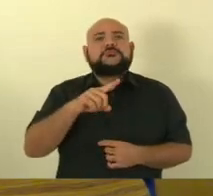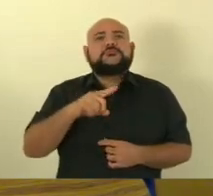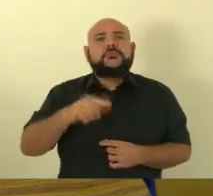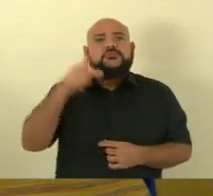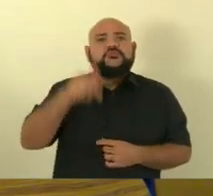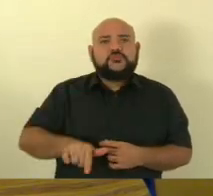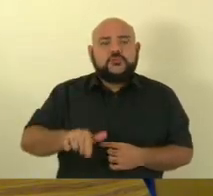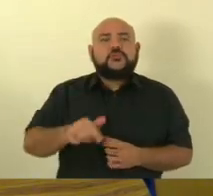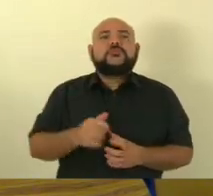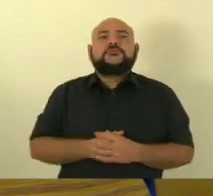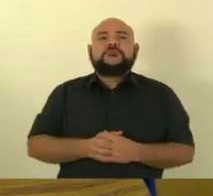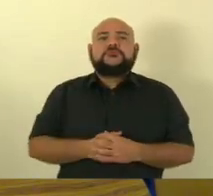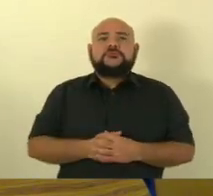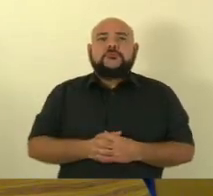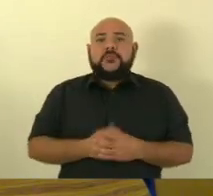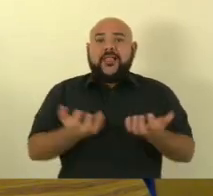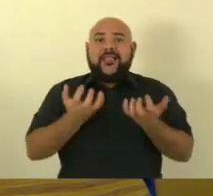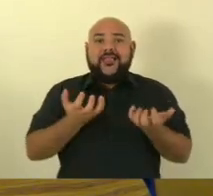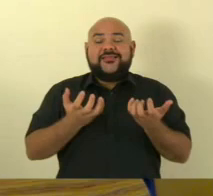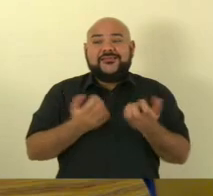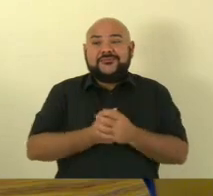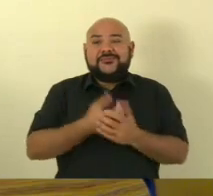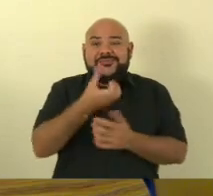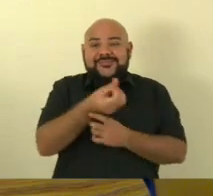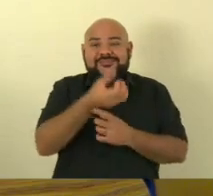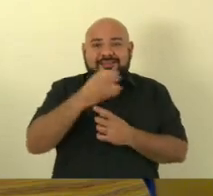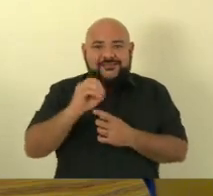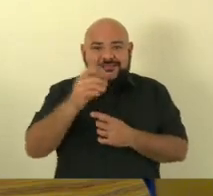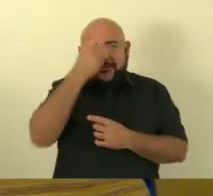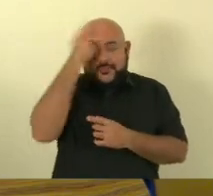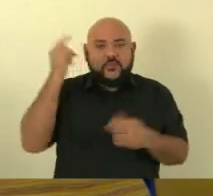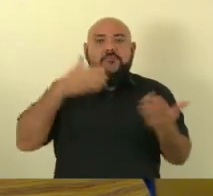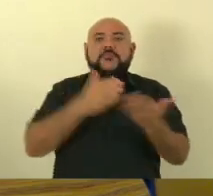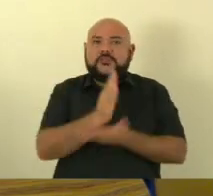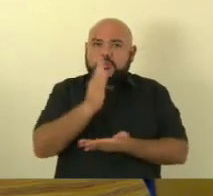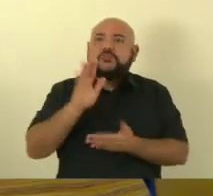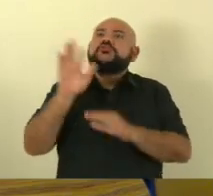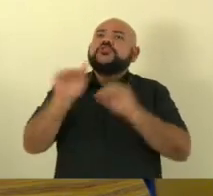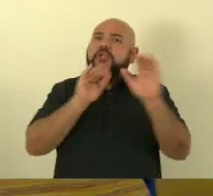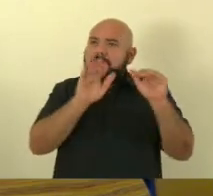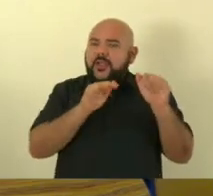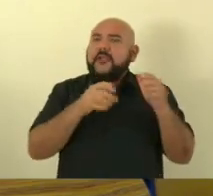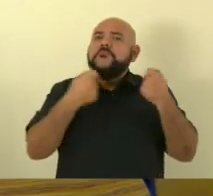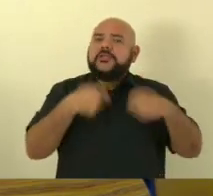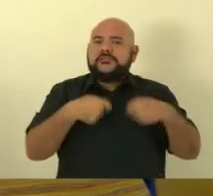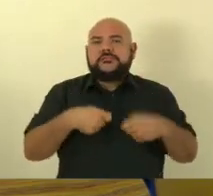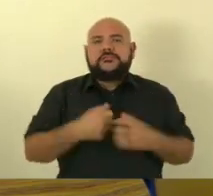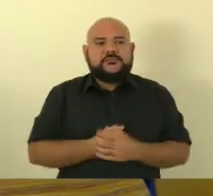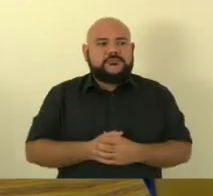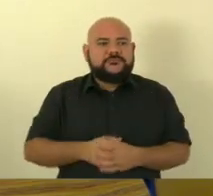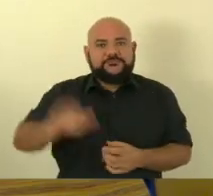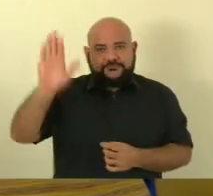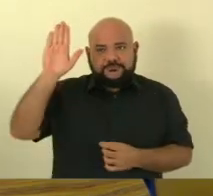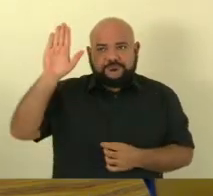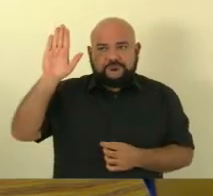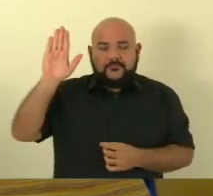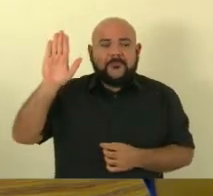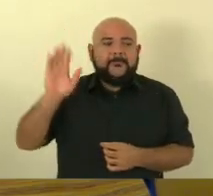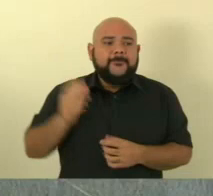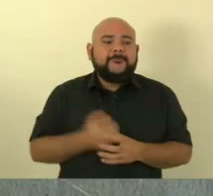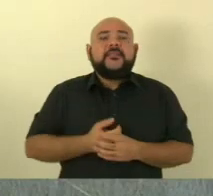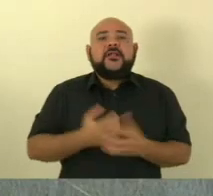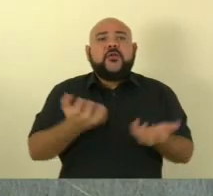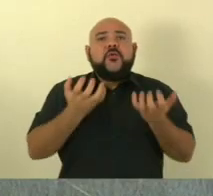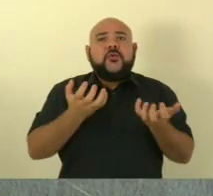contratar e nós queremos todos 60 lá pela parte eu gostaria de colaborar com vossa excelência